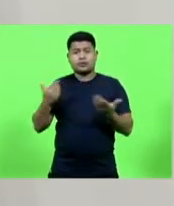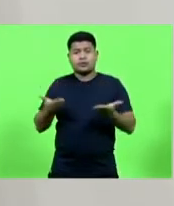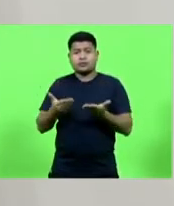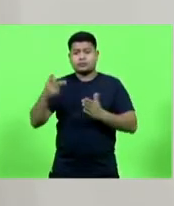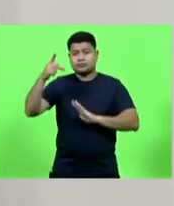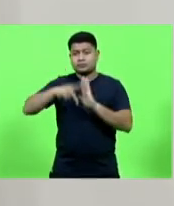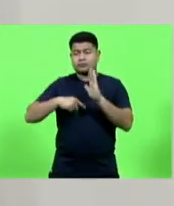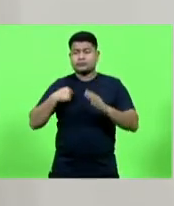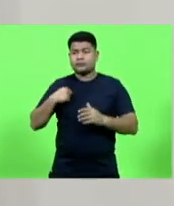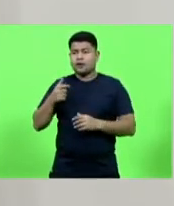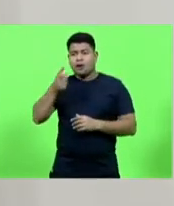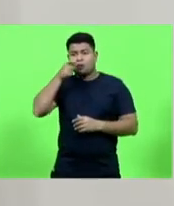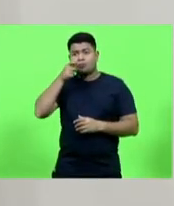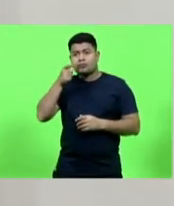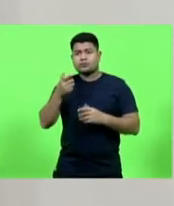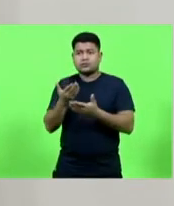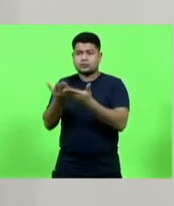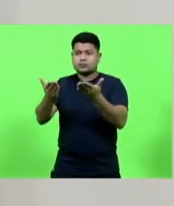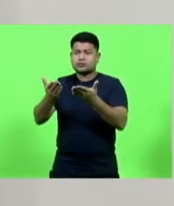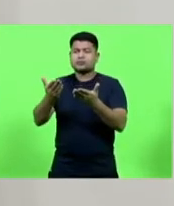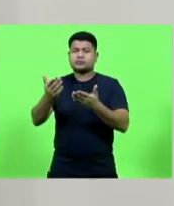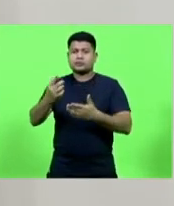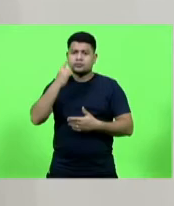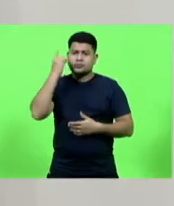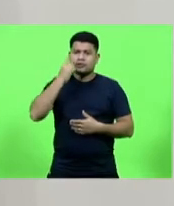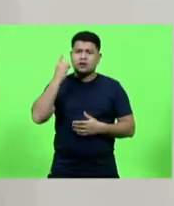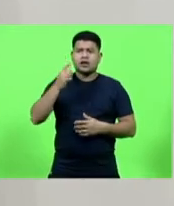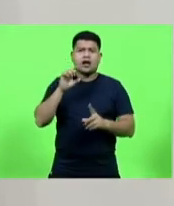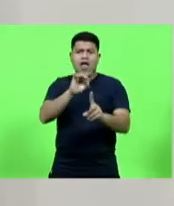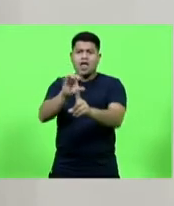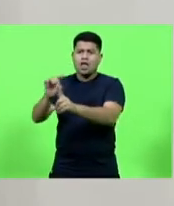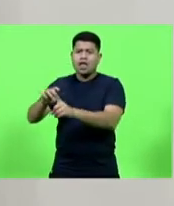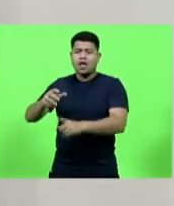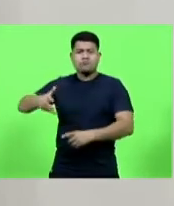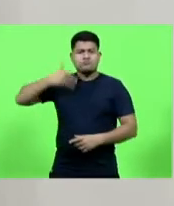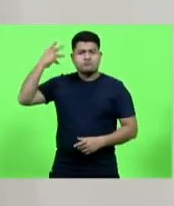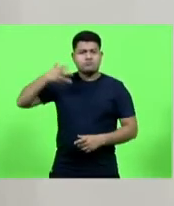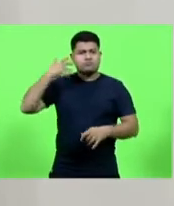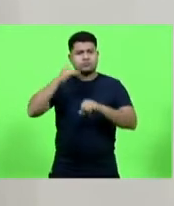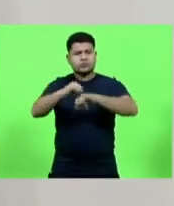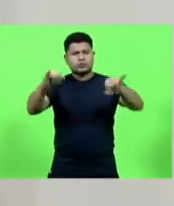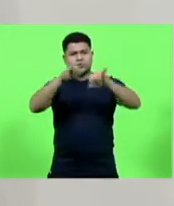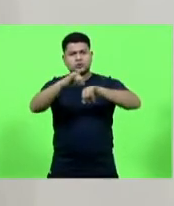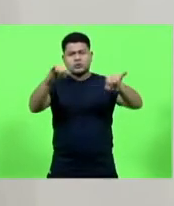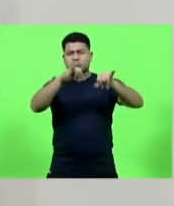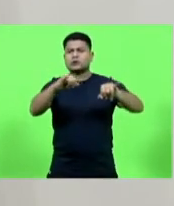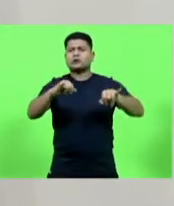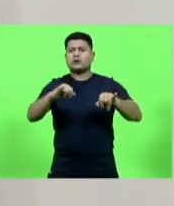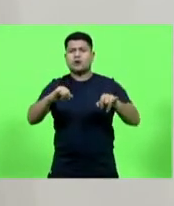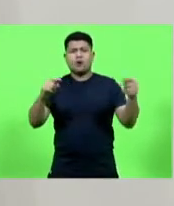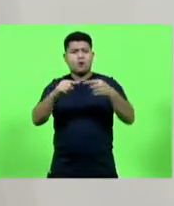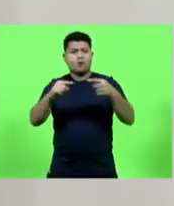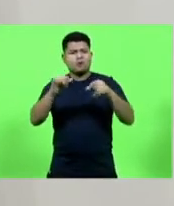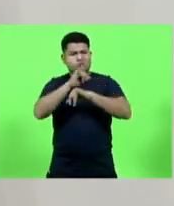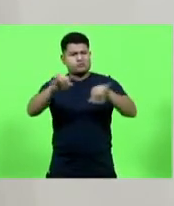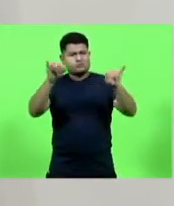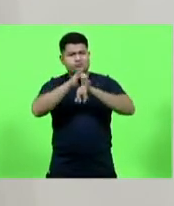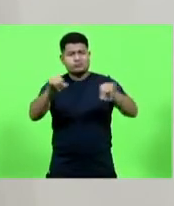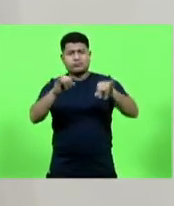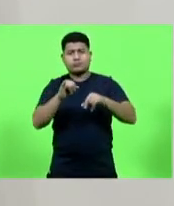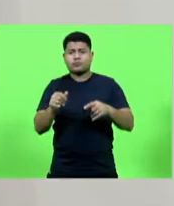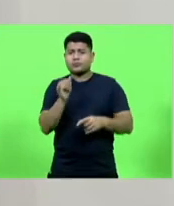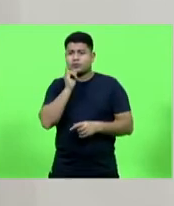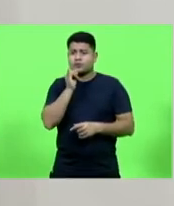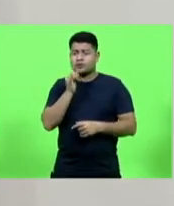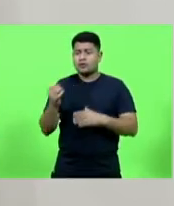deputado por deputado, o que ele está falando? Ele fala isso, que aqui é uma caixa de ressonância, que quando eu vou numa empresa, ele